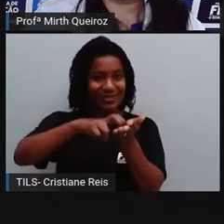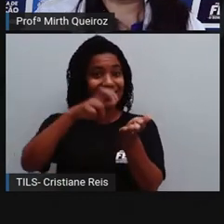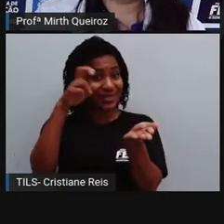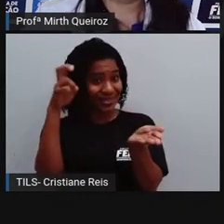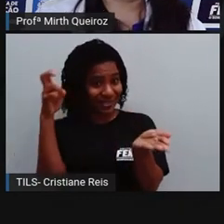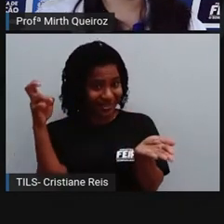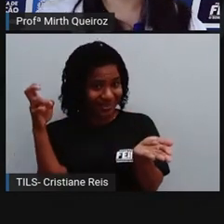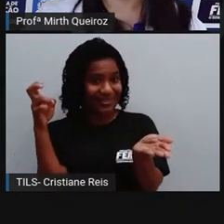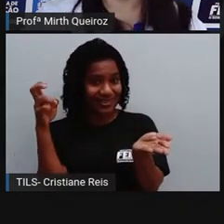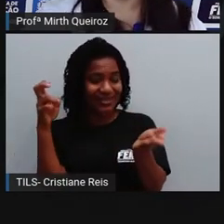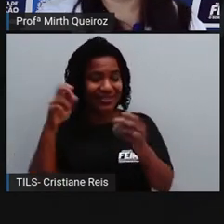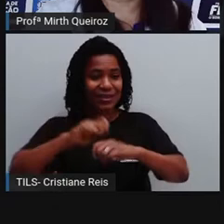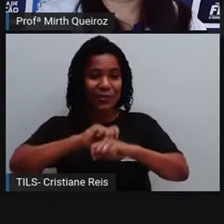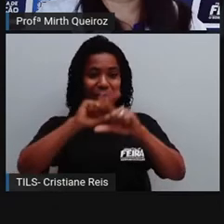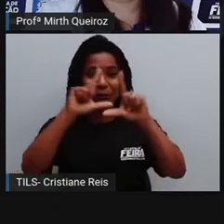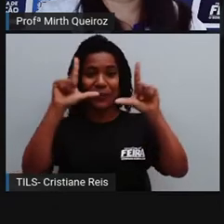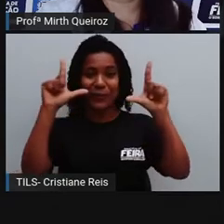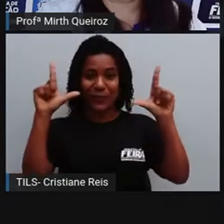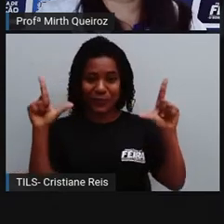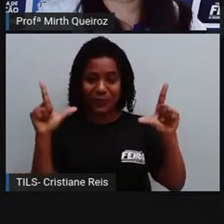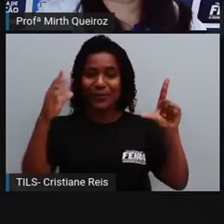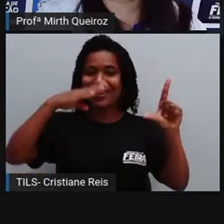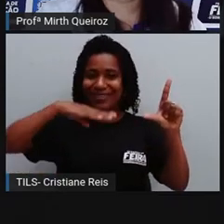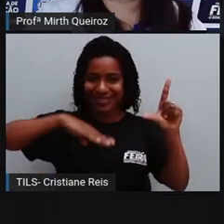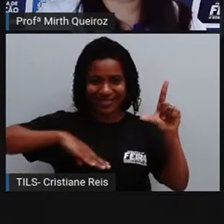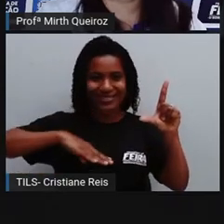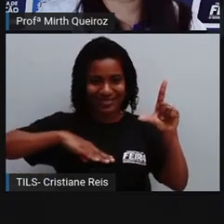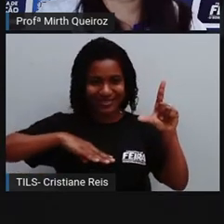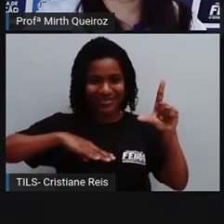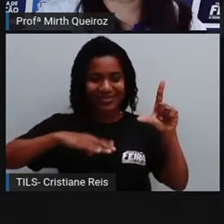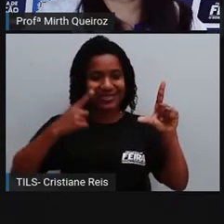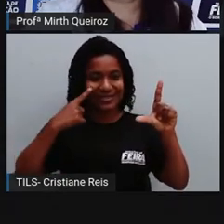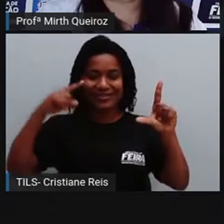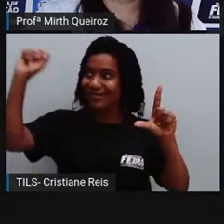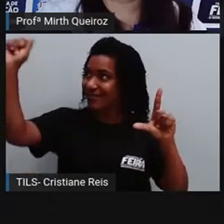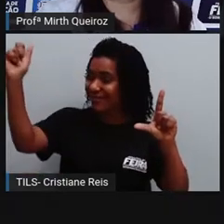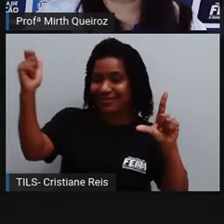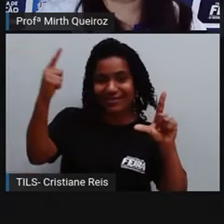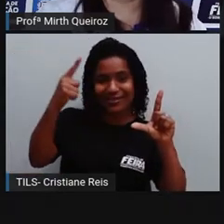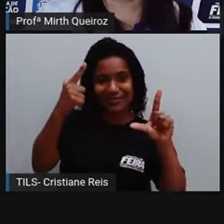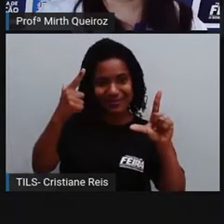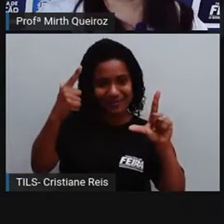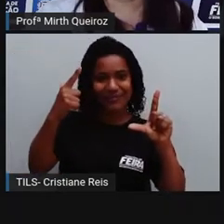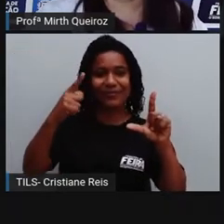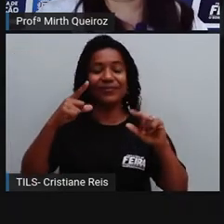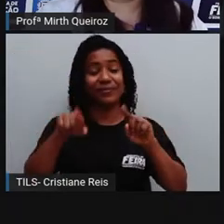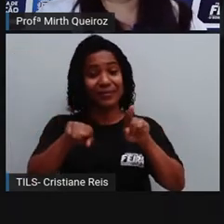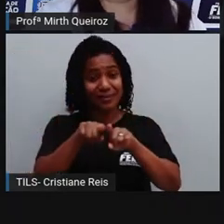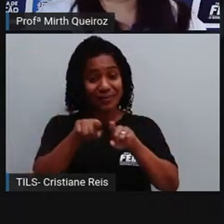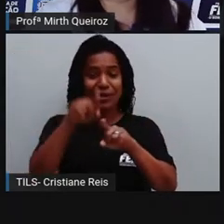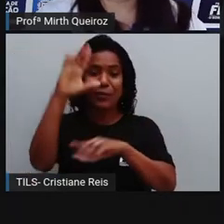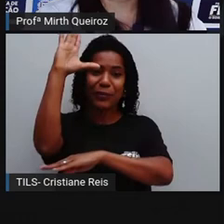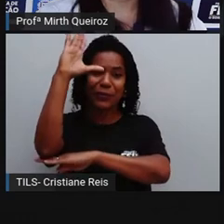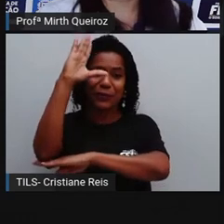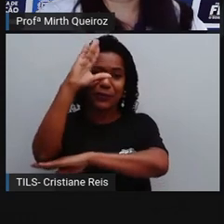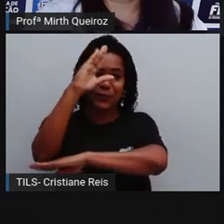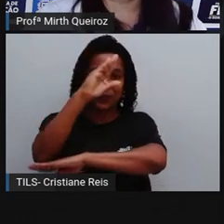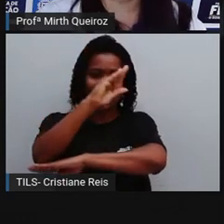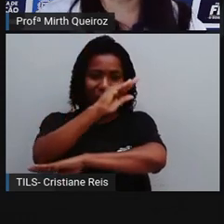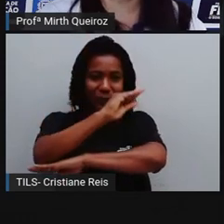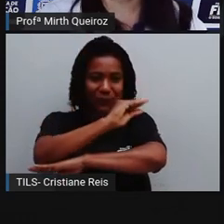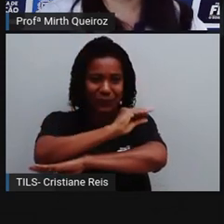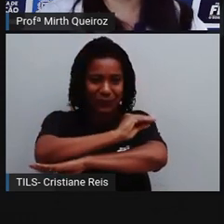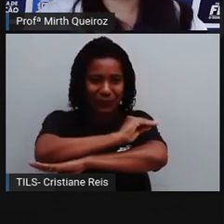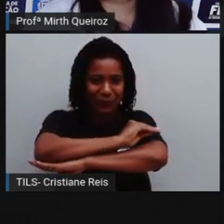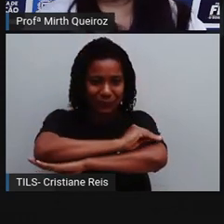dia, que é a manhã e tarde, né? Onde há a presença da luz solar. E a noite, que é o